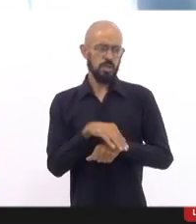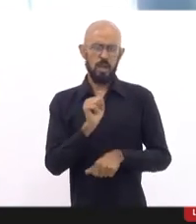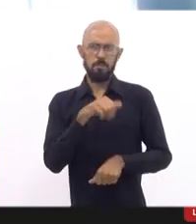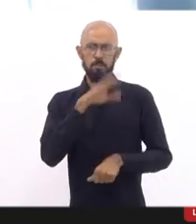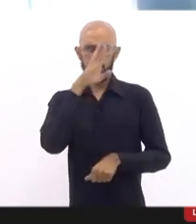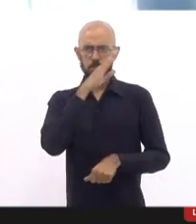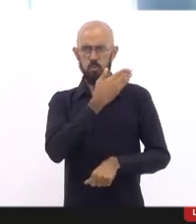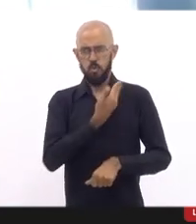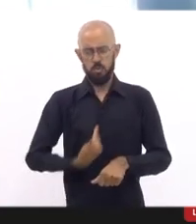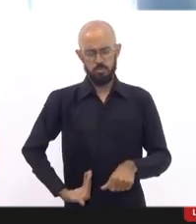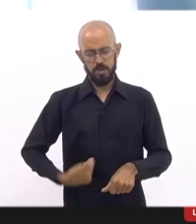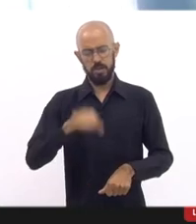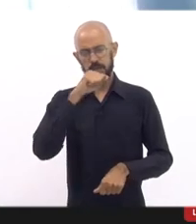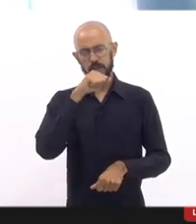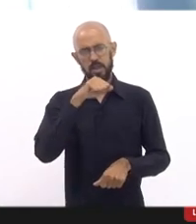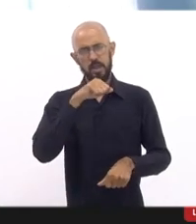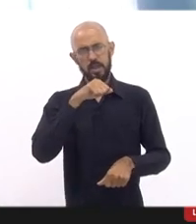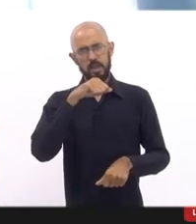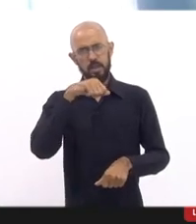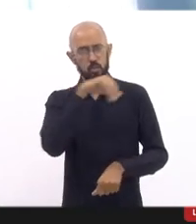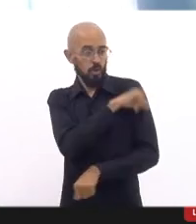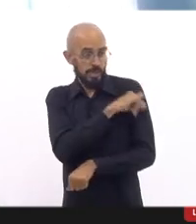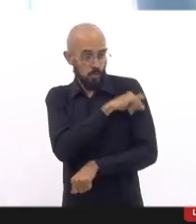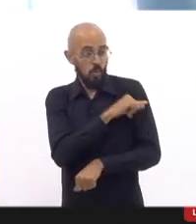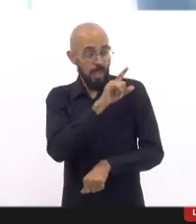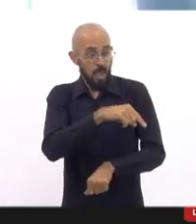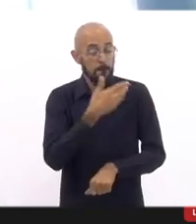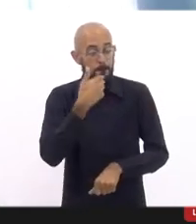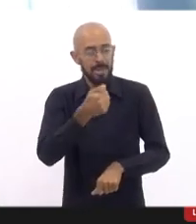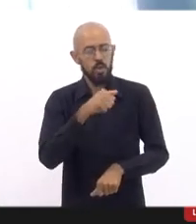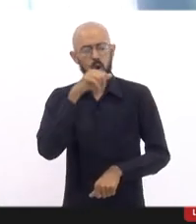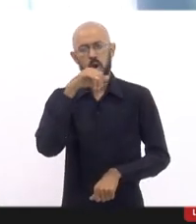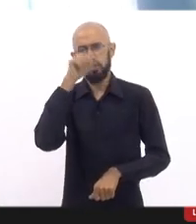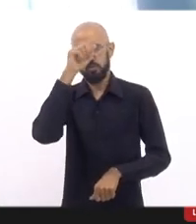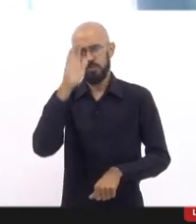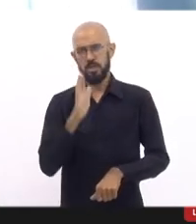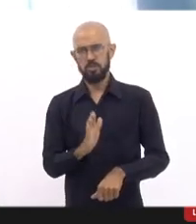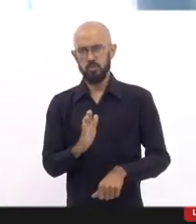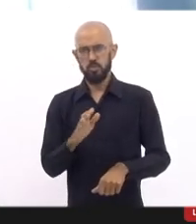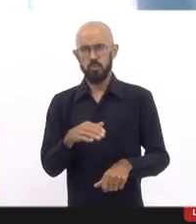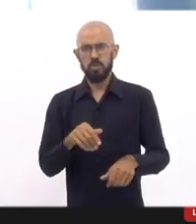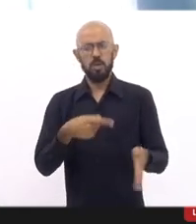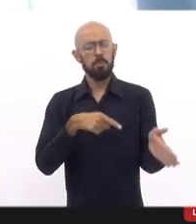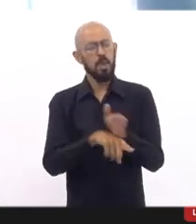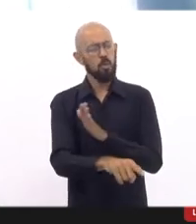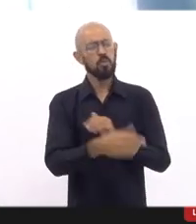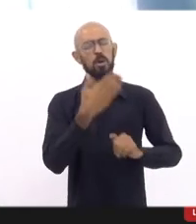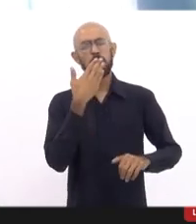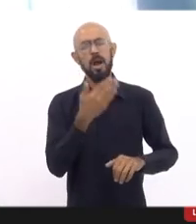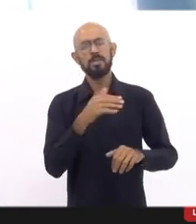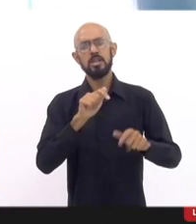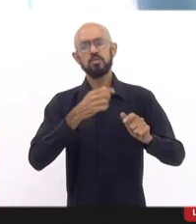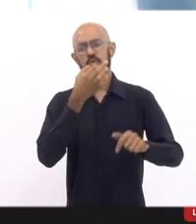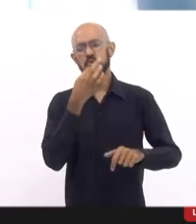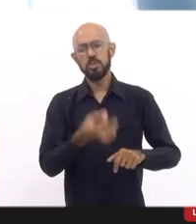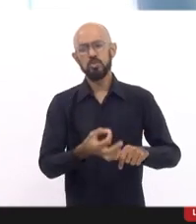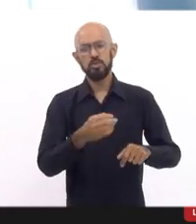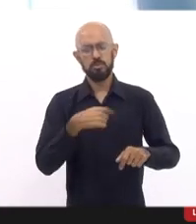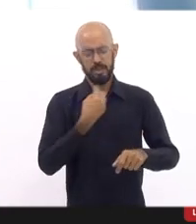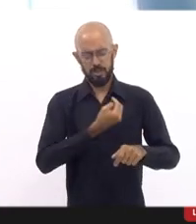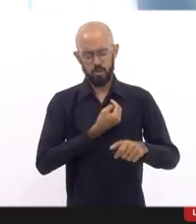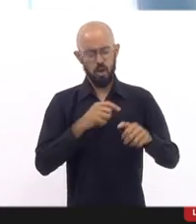é muito propositiva. E quais são as sugestões que tem, inclusive, para que a gente possa agir para